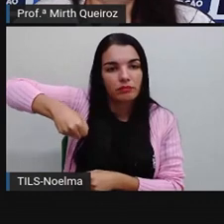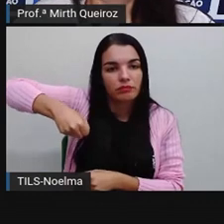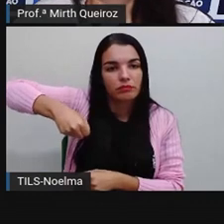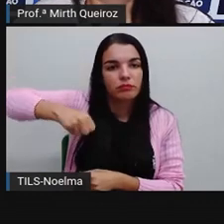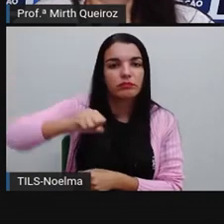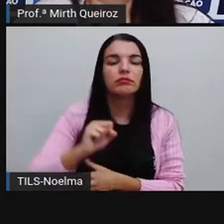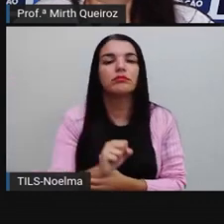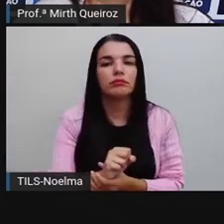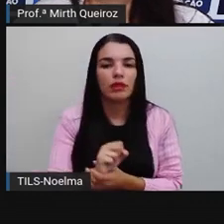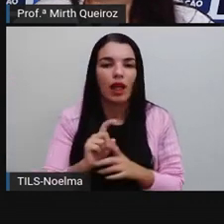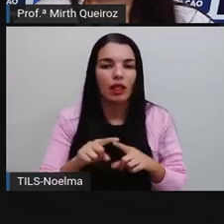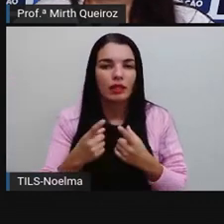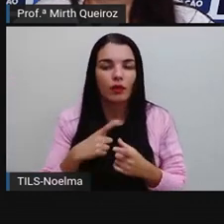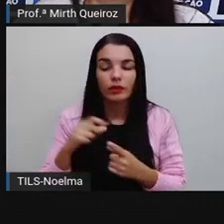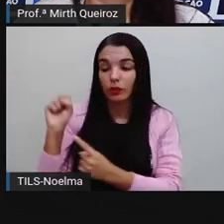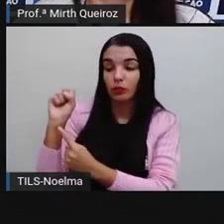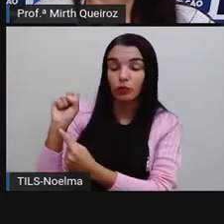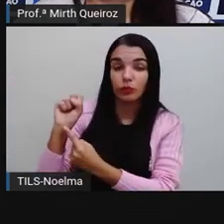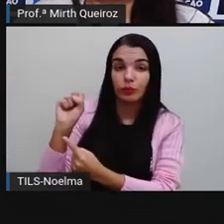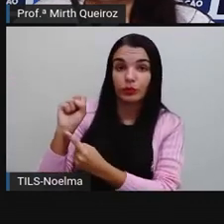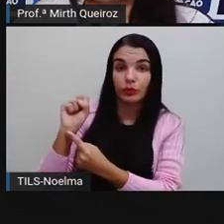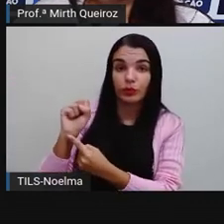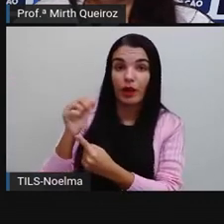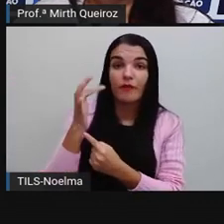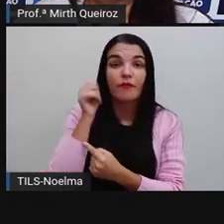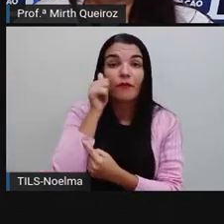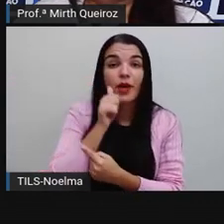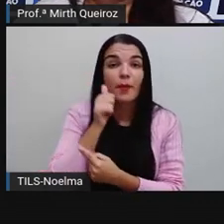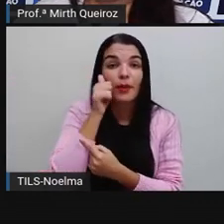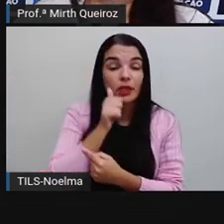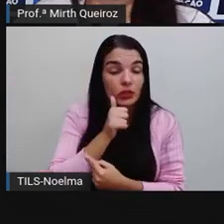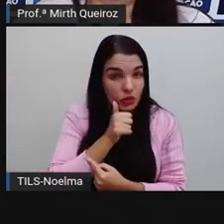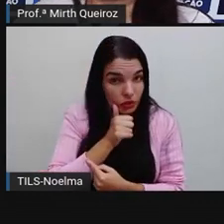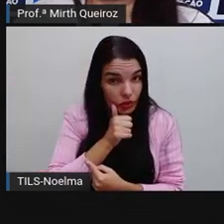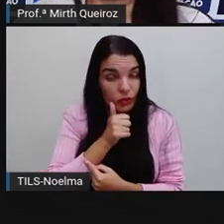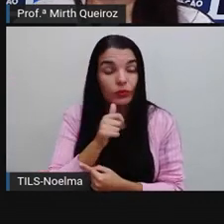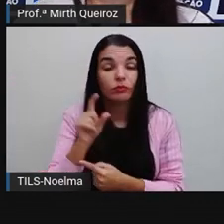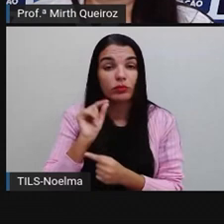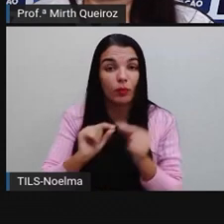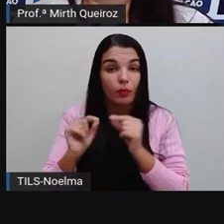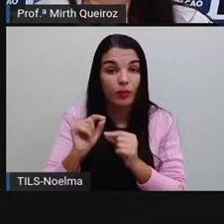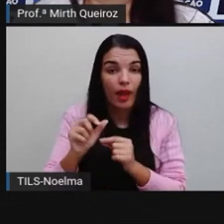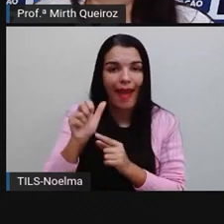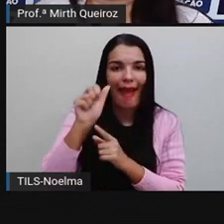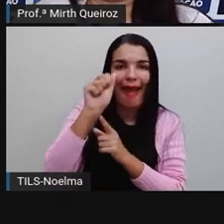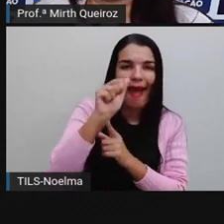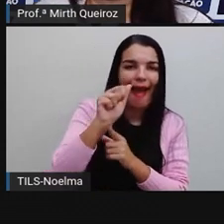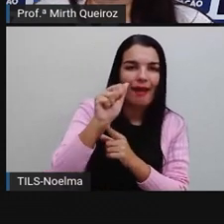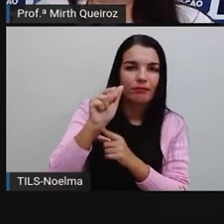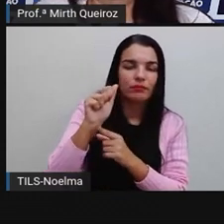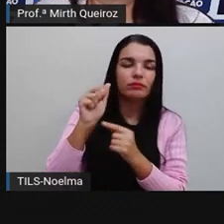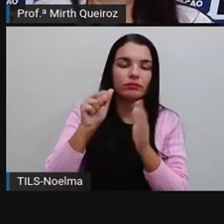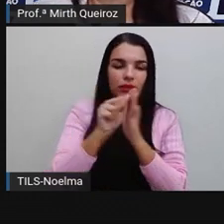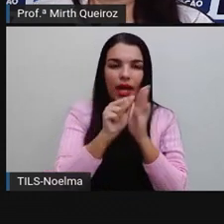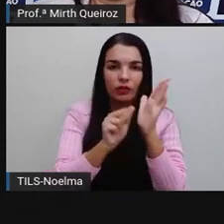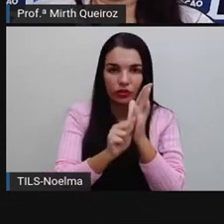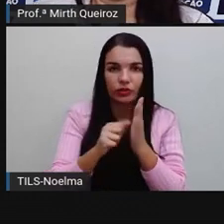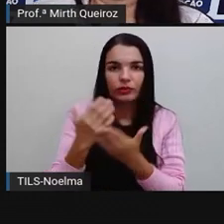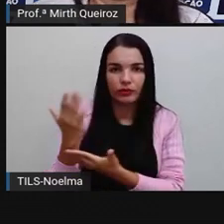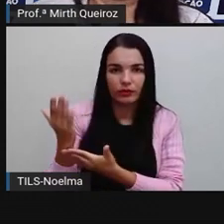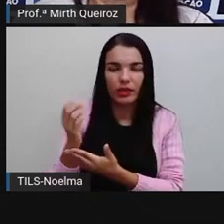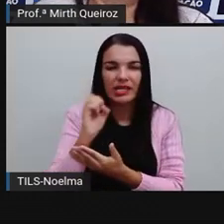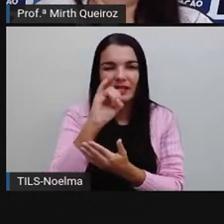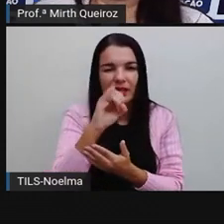seria o substantivo feminino, né? A gente fala a mala, então é feminino. Se fosse